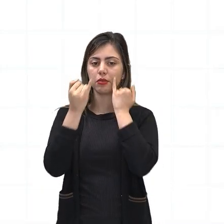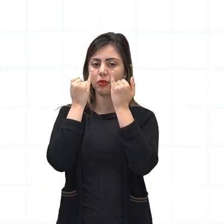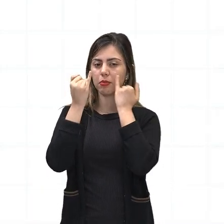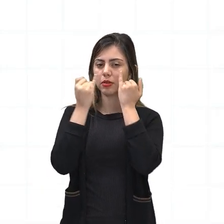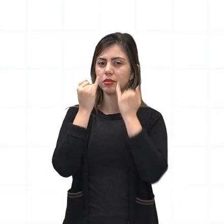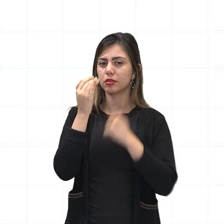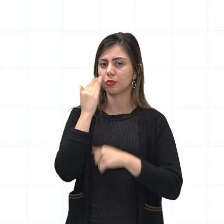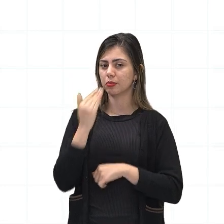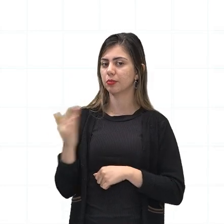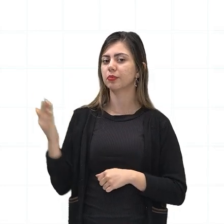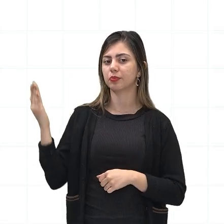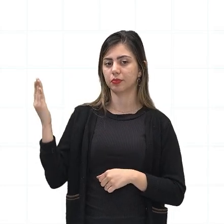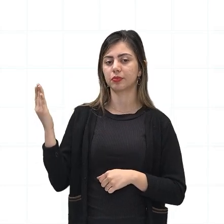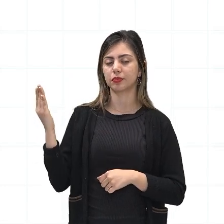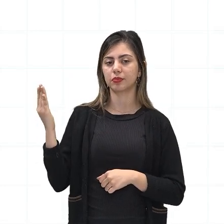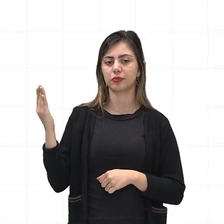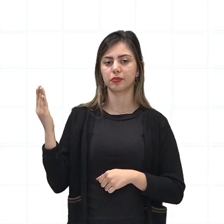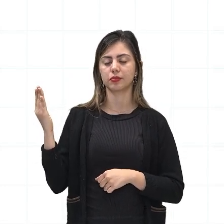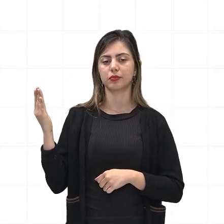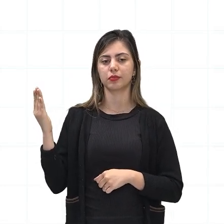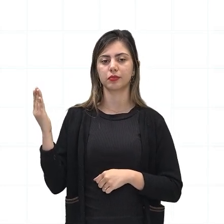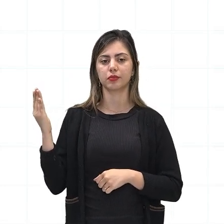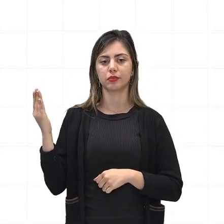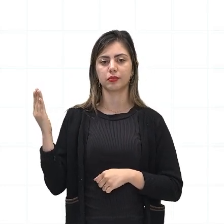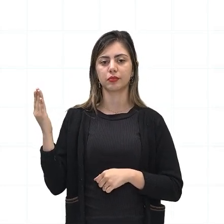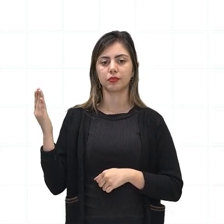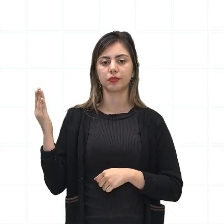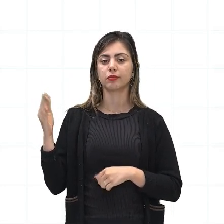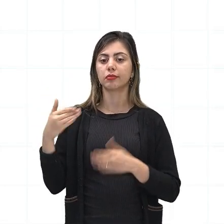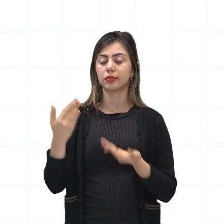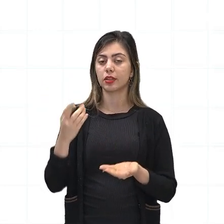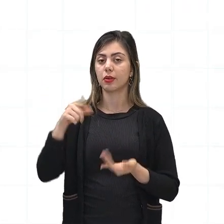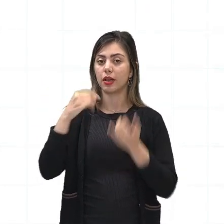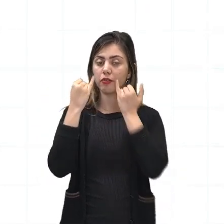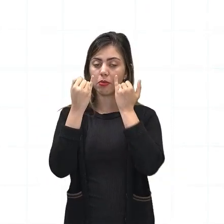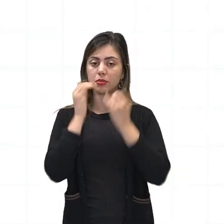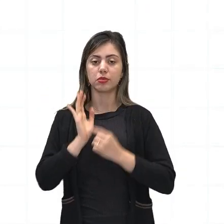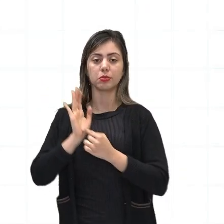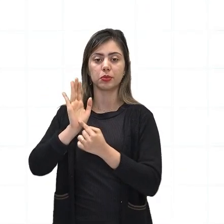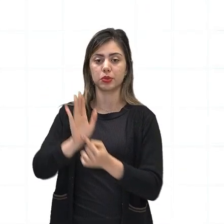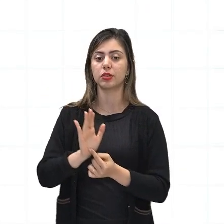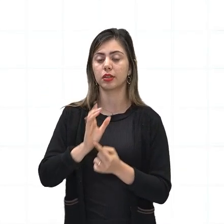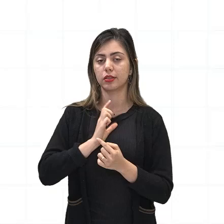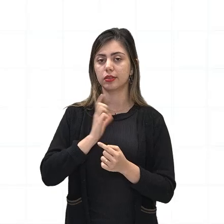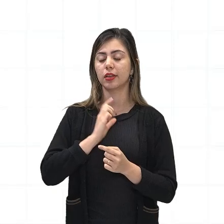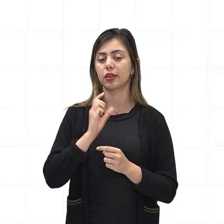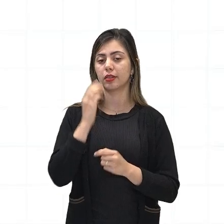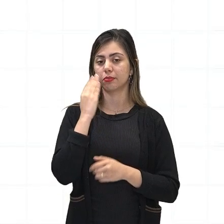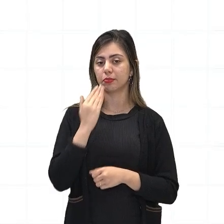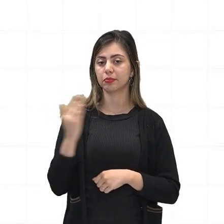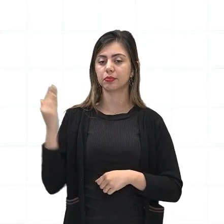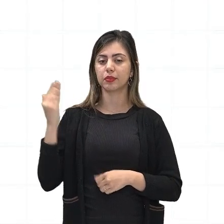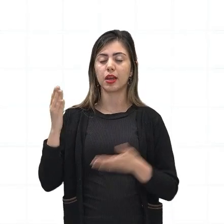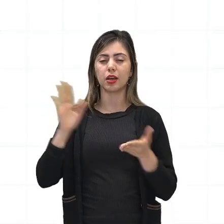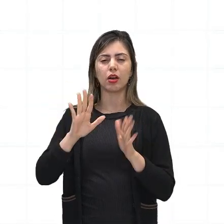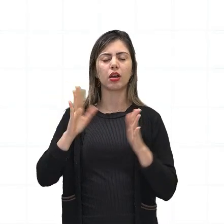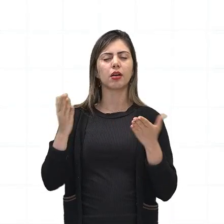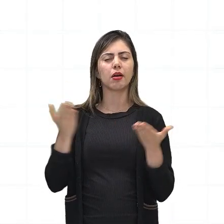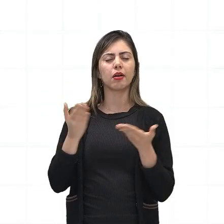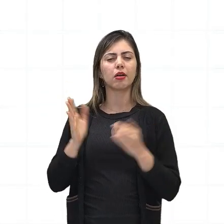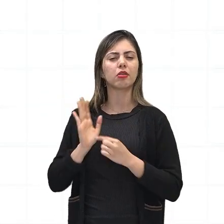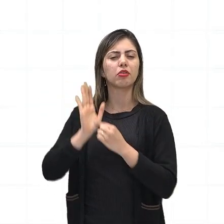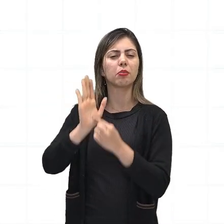pra vocês, mostrando aqui, ó, de onde nós estamos retirando essa informação. Que eu quero mostrar especificamente pra vocês